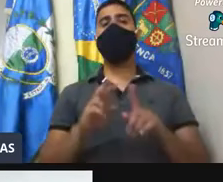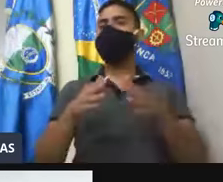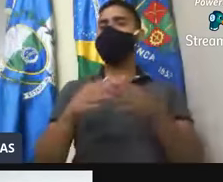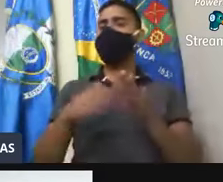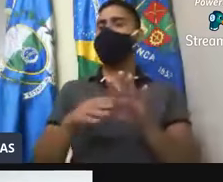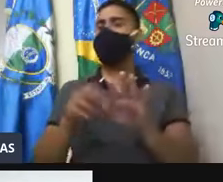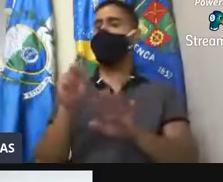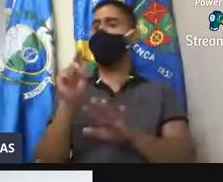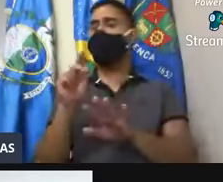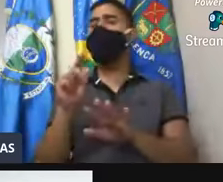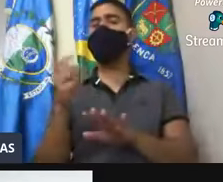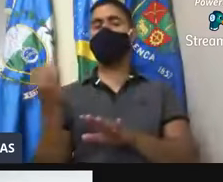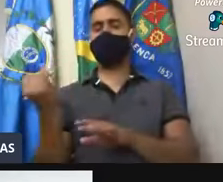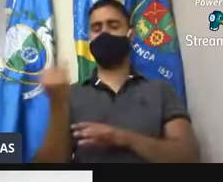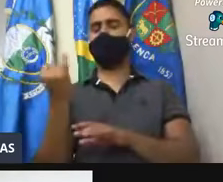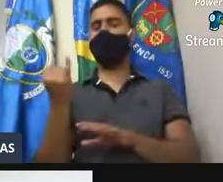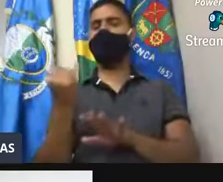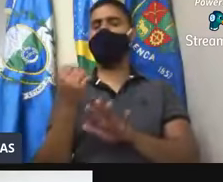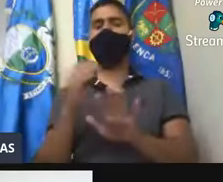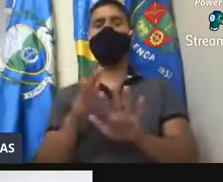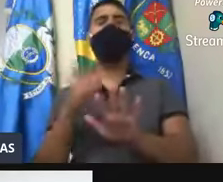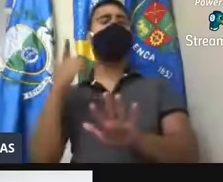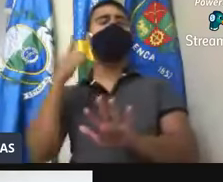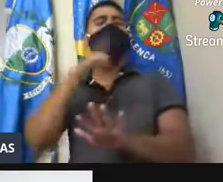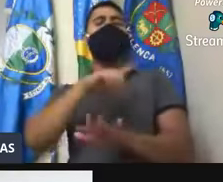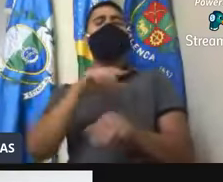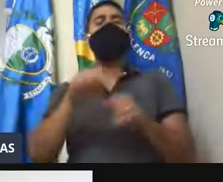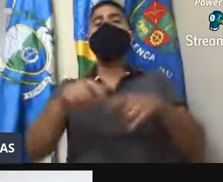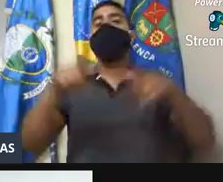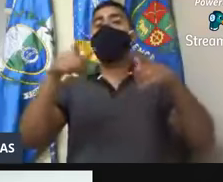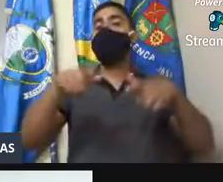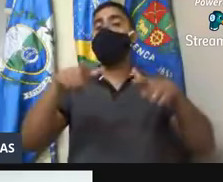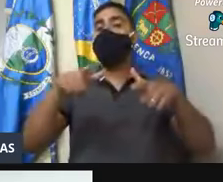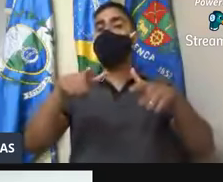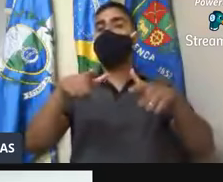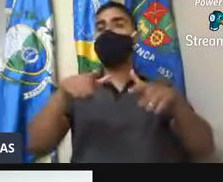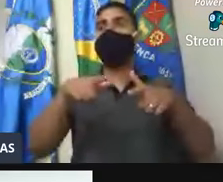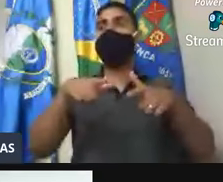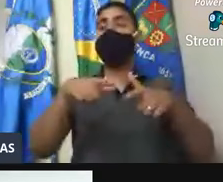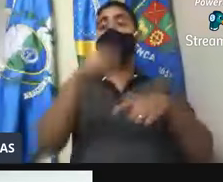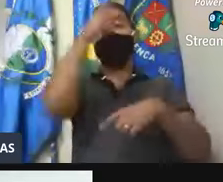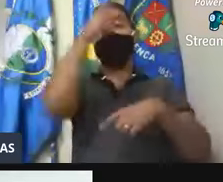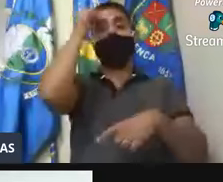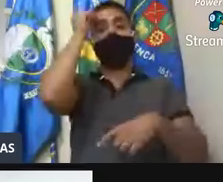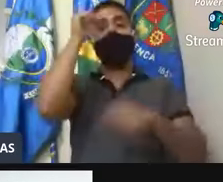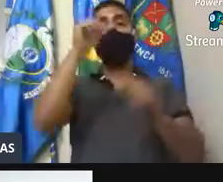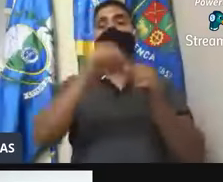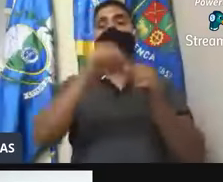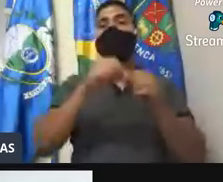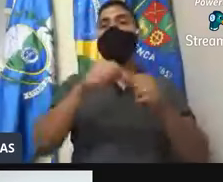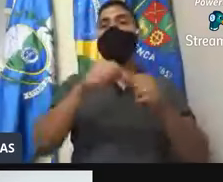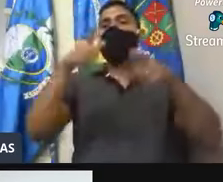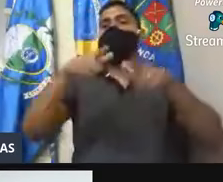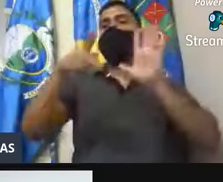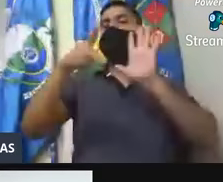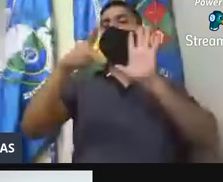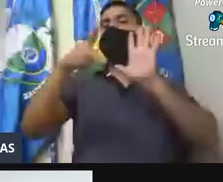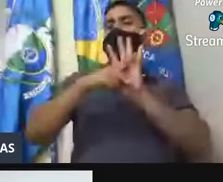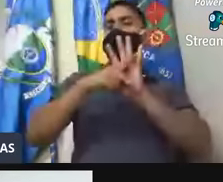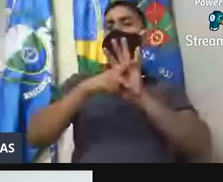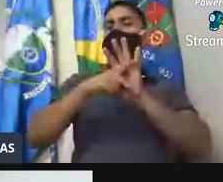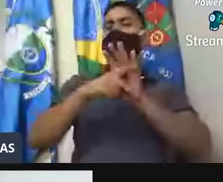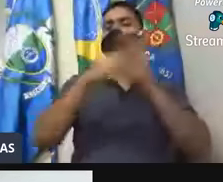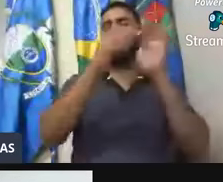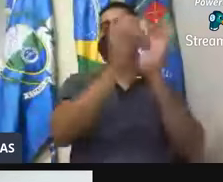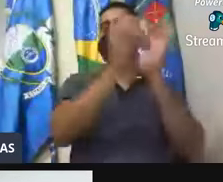razoável, para que possamos fazer ali, nesse espaço, que é um espaço público, a sede, né? Fazer esse condomínio de todas